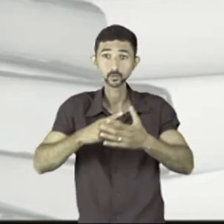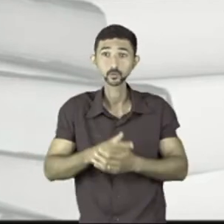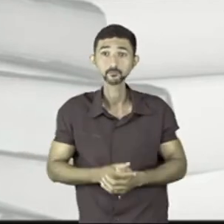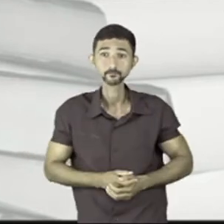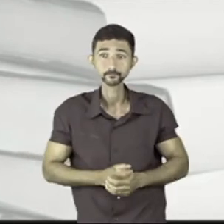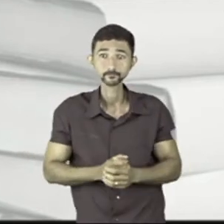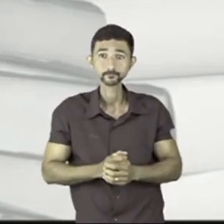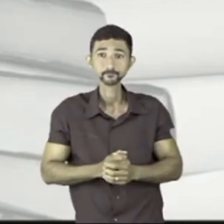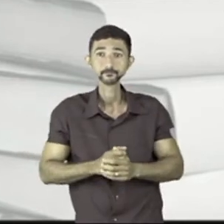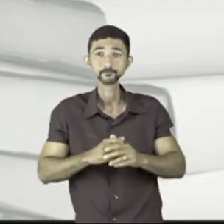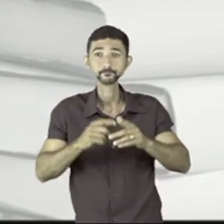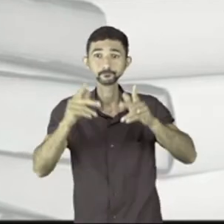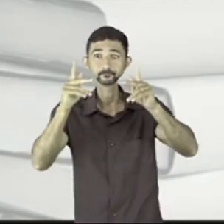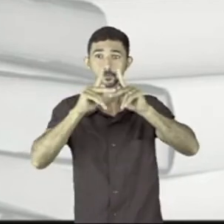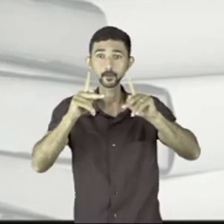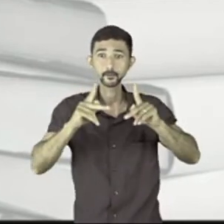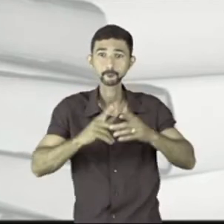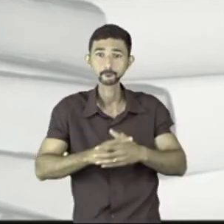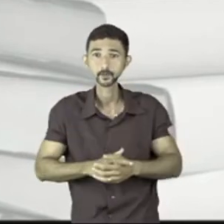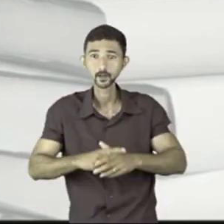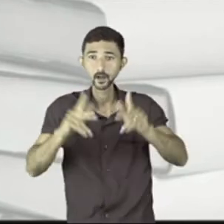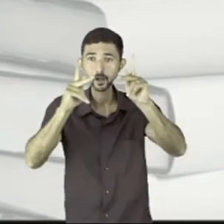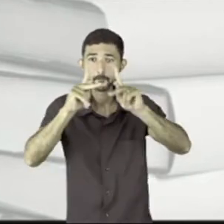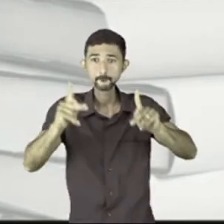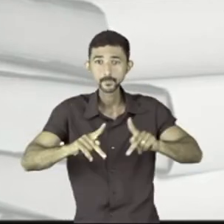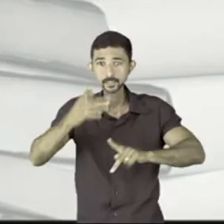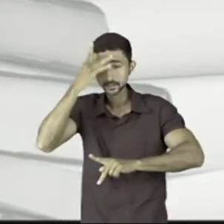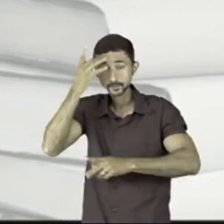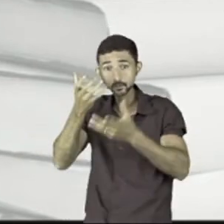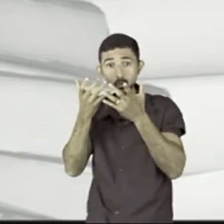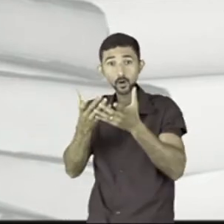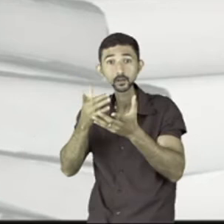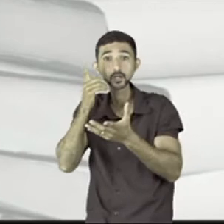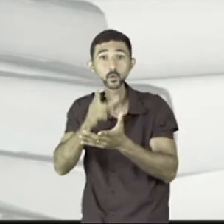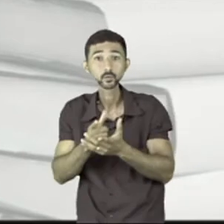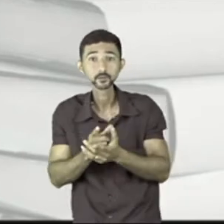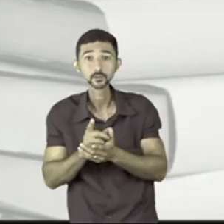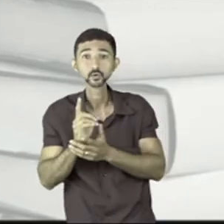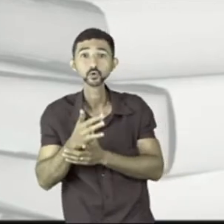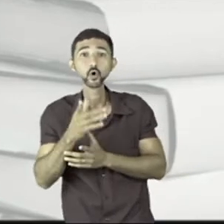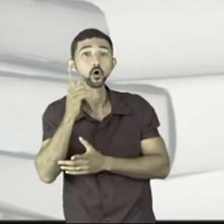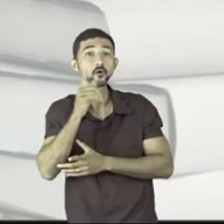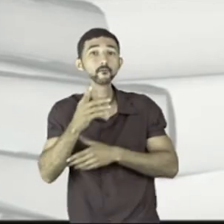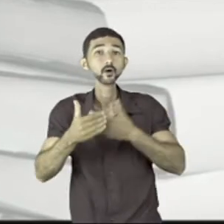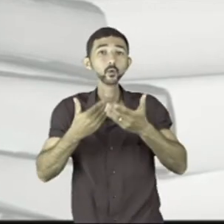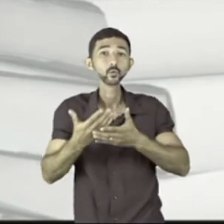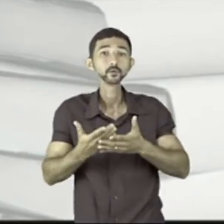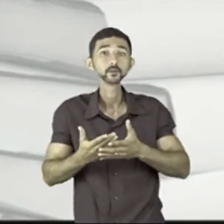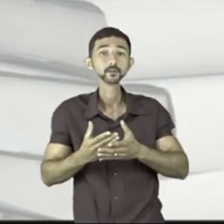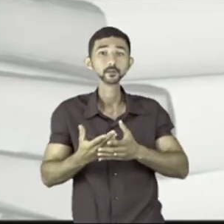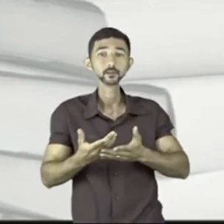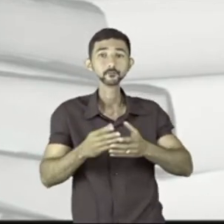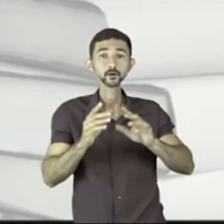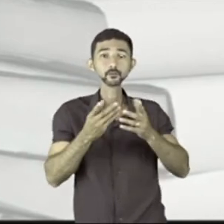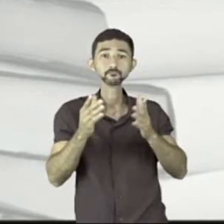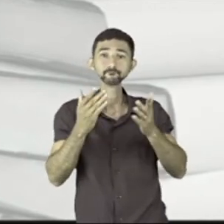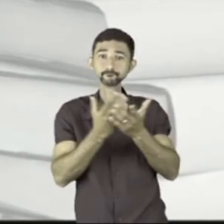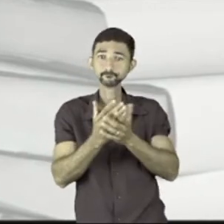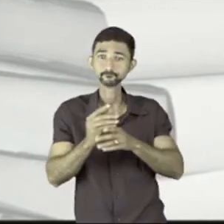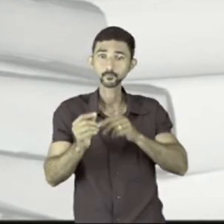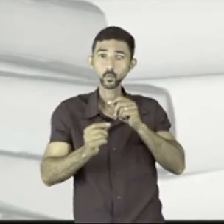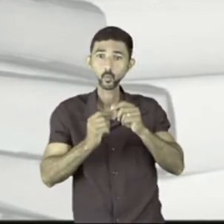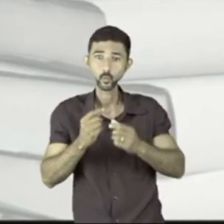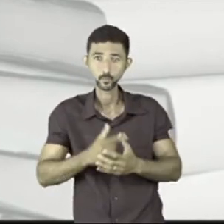ó, a paz que ela quer, que as pessoas querem alcançar, ela só vai acontecer se for de uma maneira.